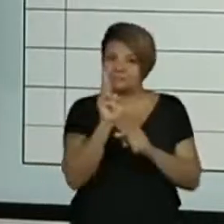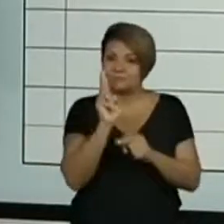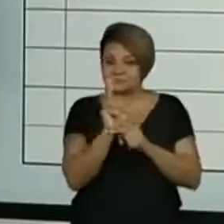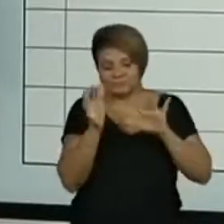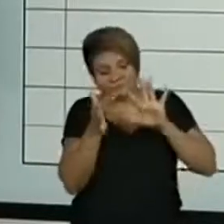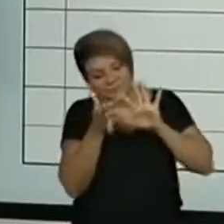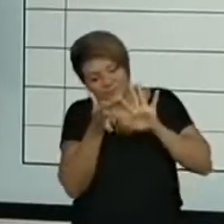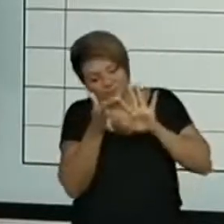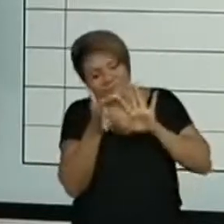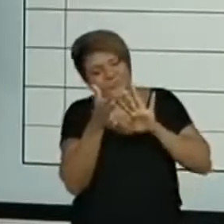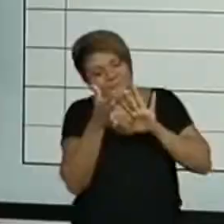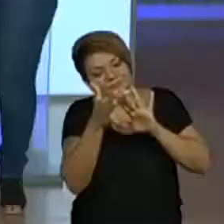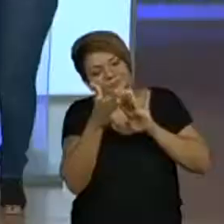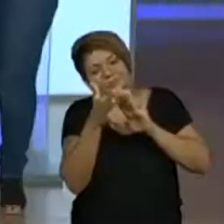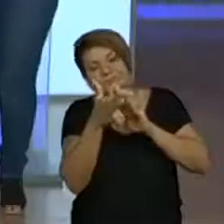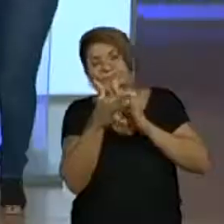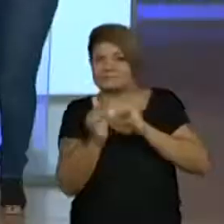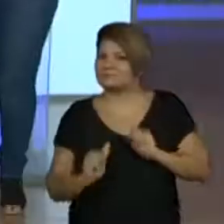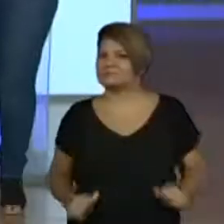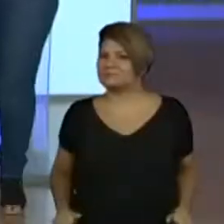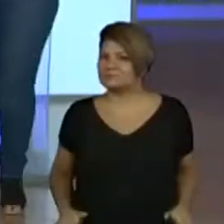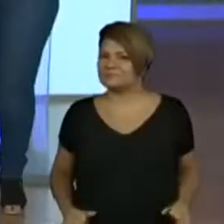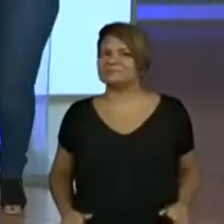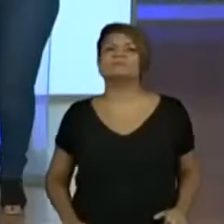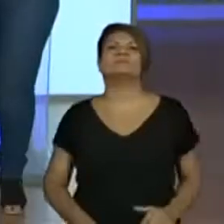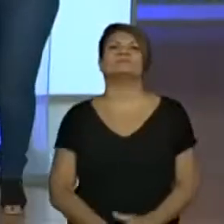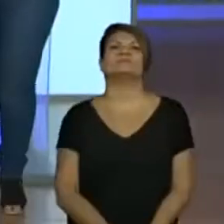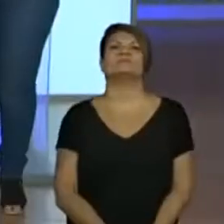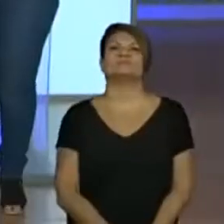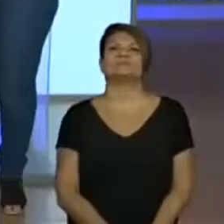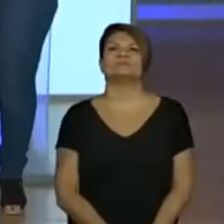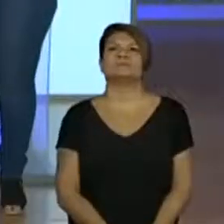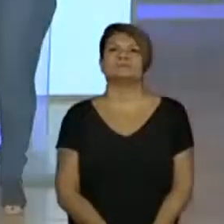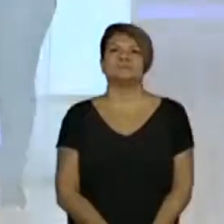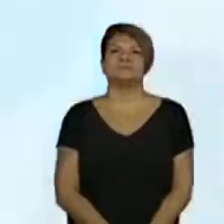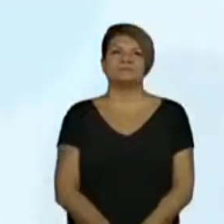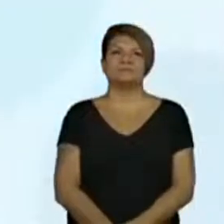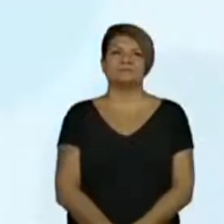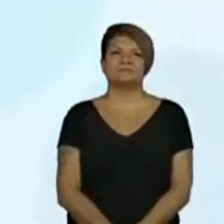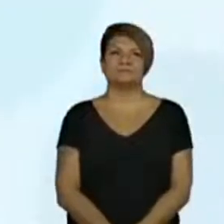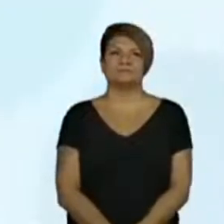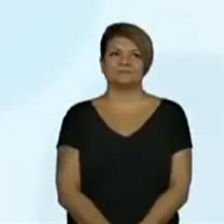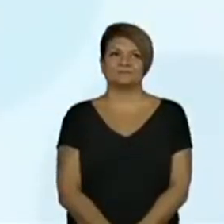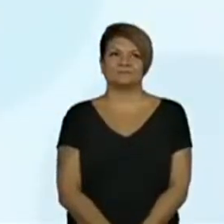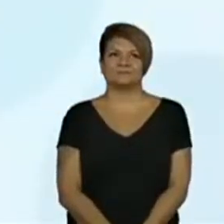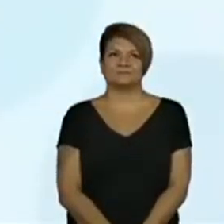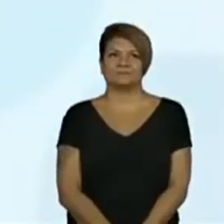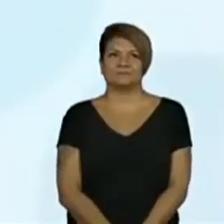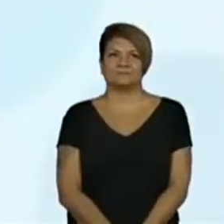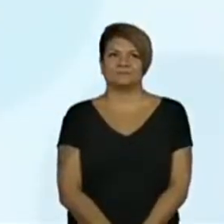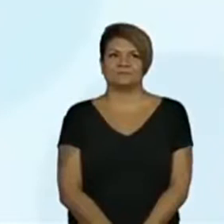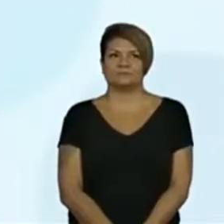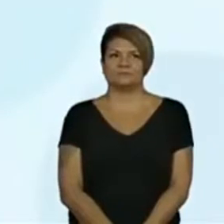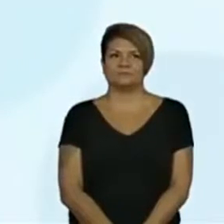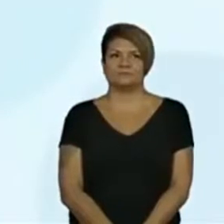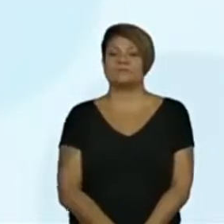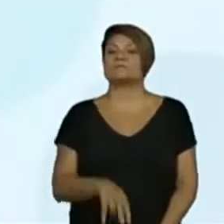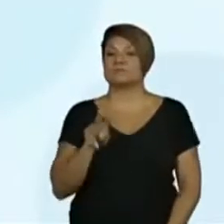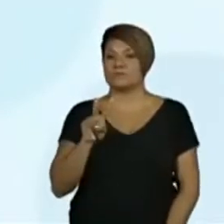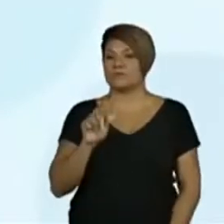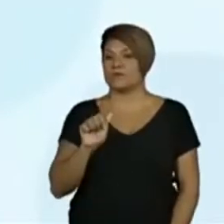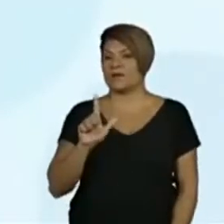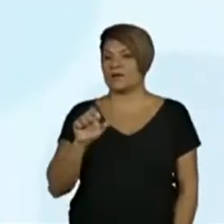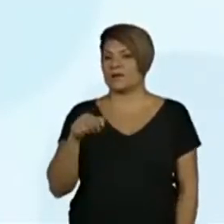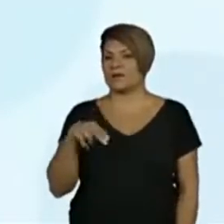ponta dos dedos. Isso. Tá bom? Protege as pontas dos dedos, olha lá. A Valentina concorda com você.